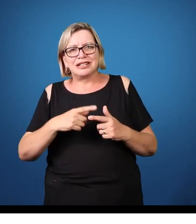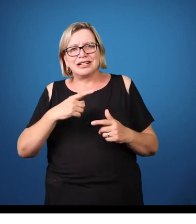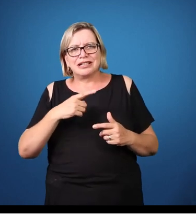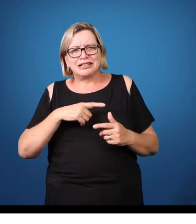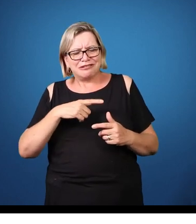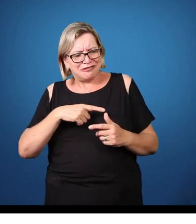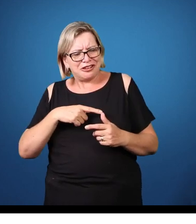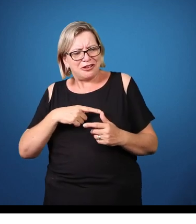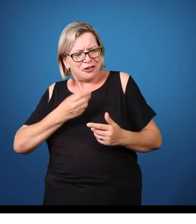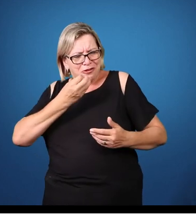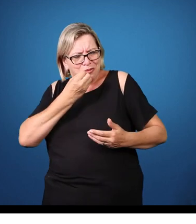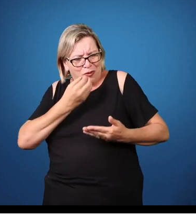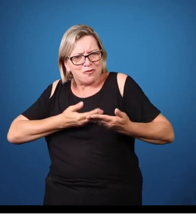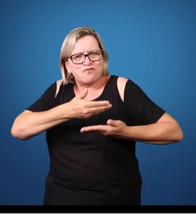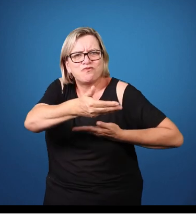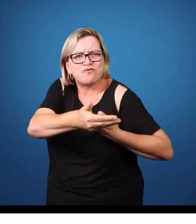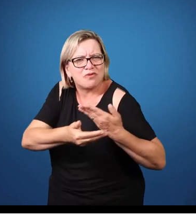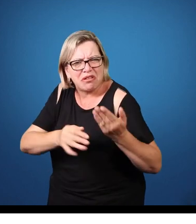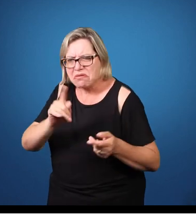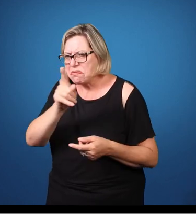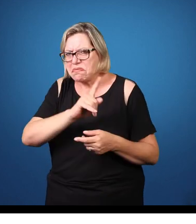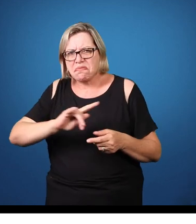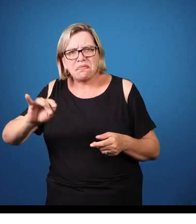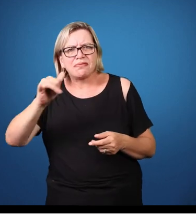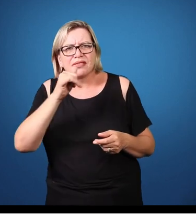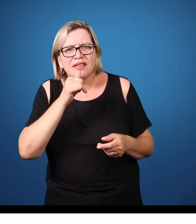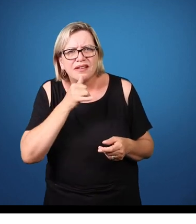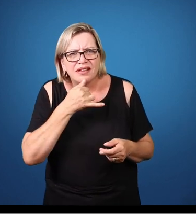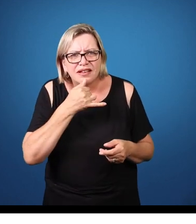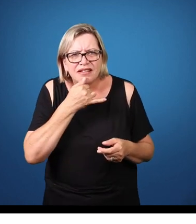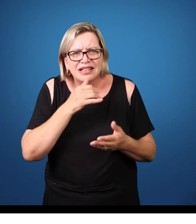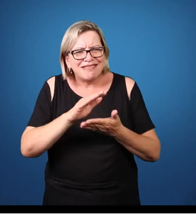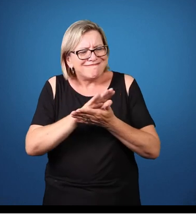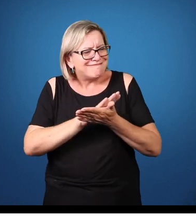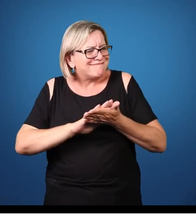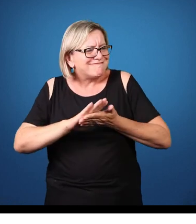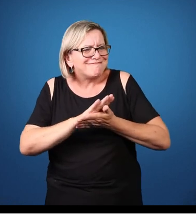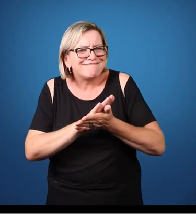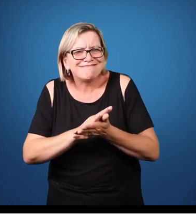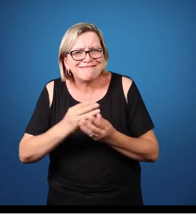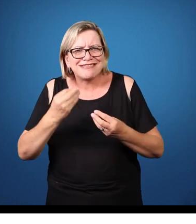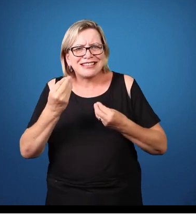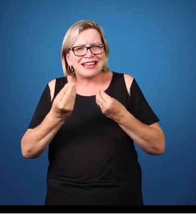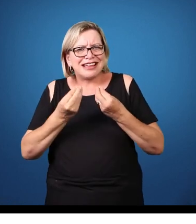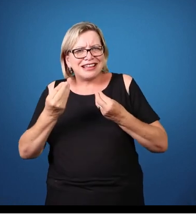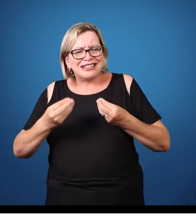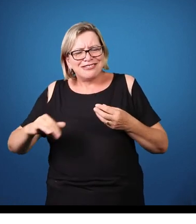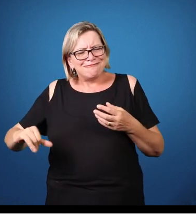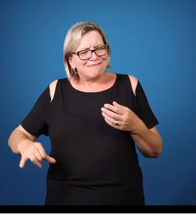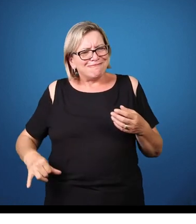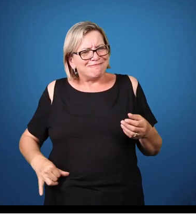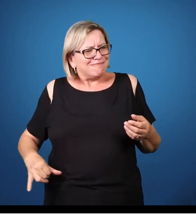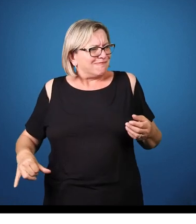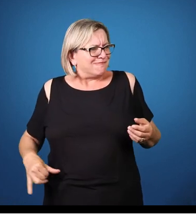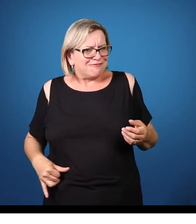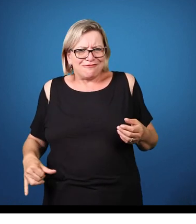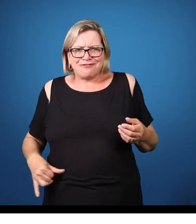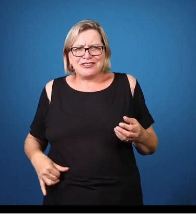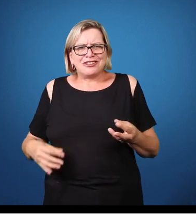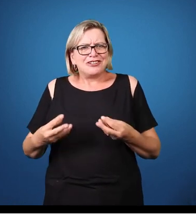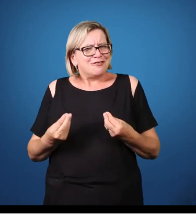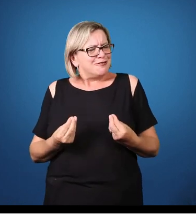fenômeno de sofrimento muito exacerbado, mas que tem alguma dificuldade no